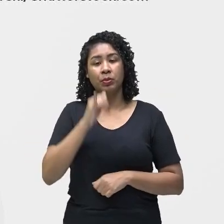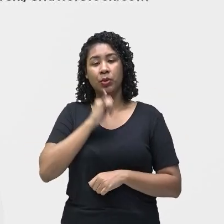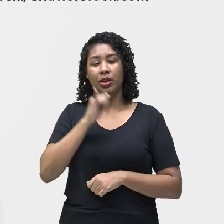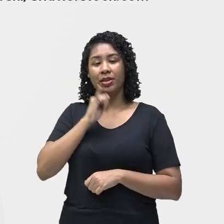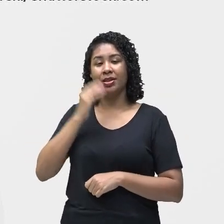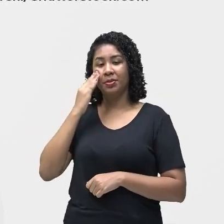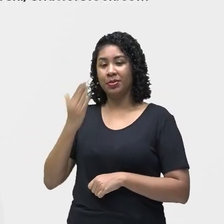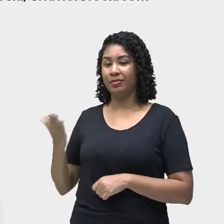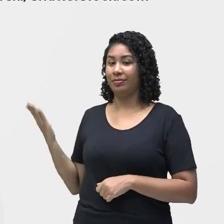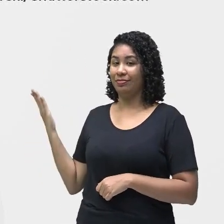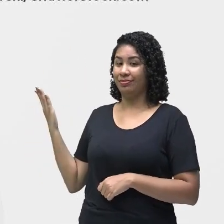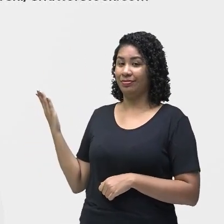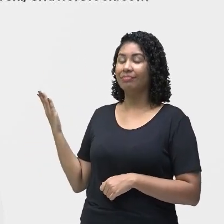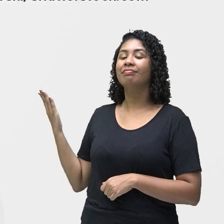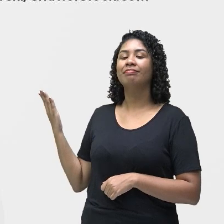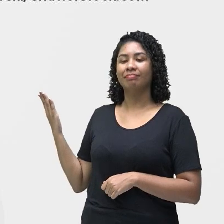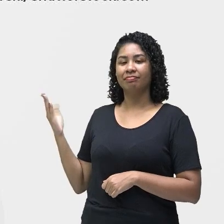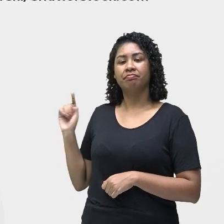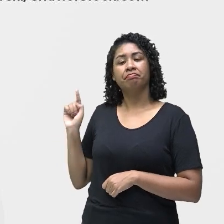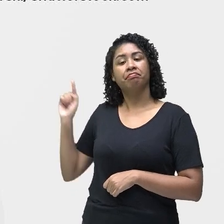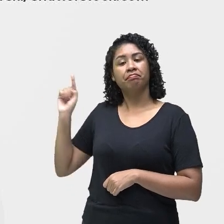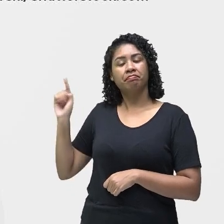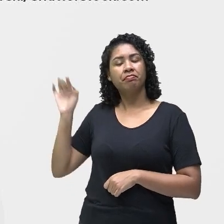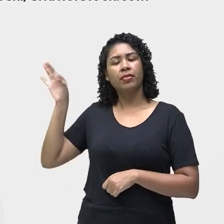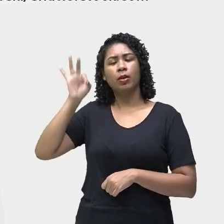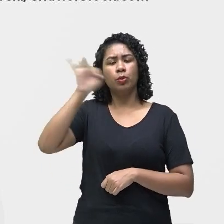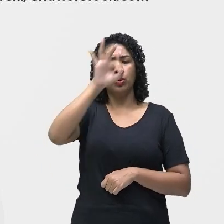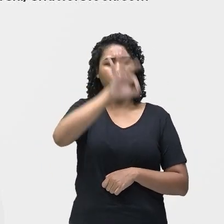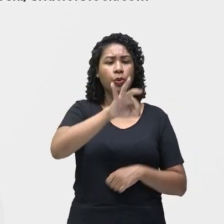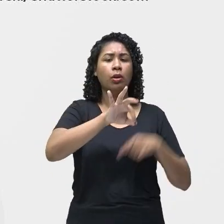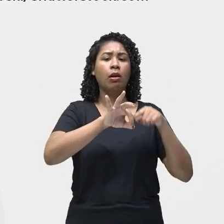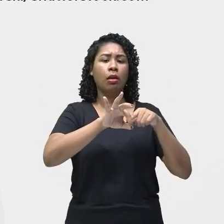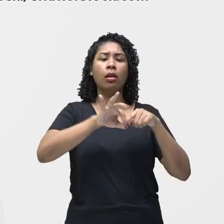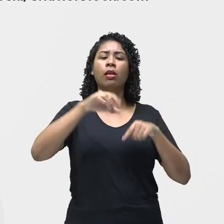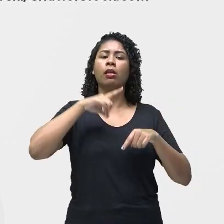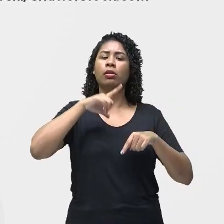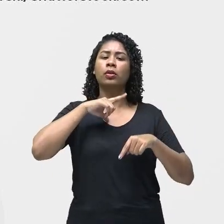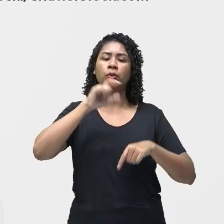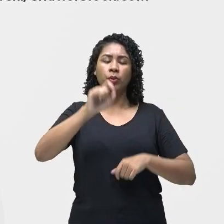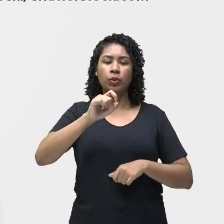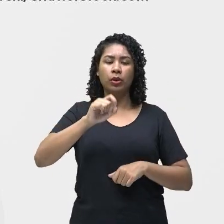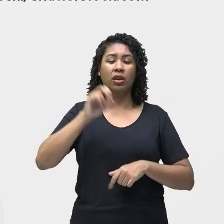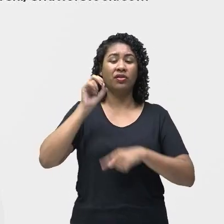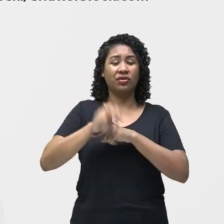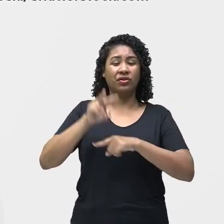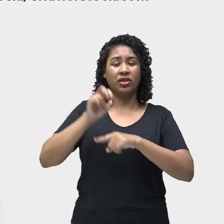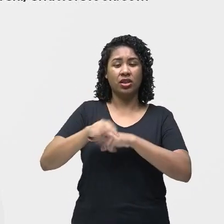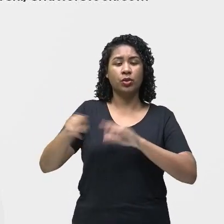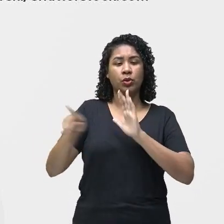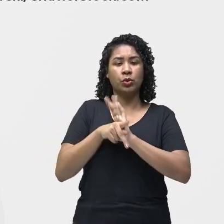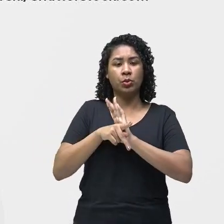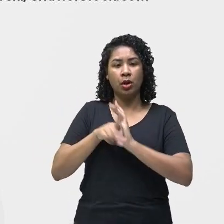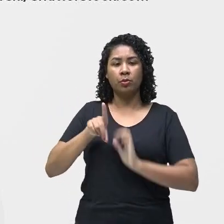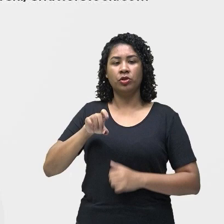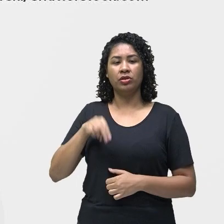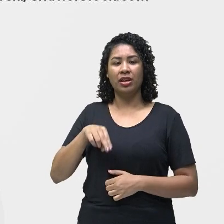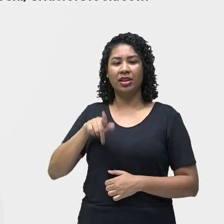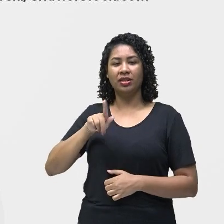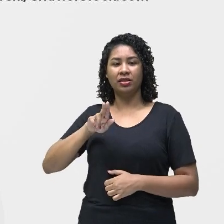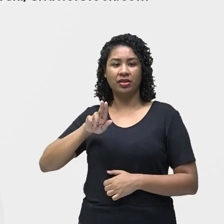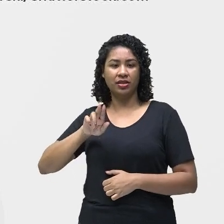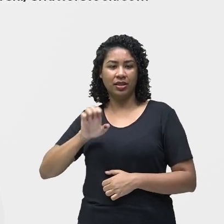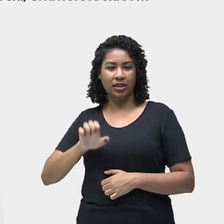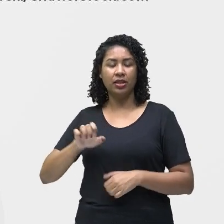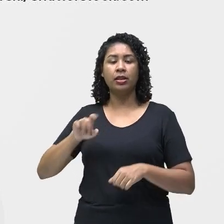aegypti. O Aedes aegypti, ele leva um vírus causador da dengue, da zika, da febre